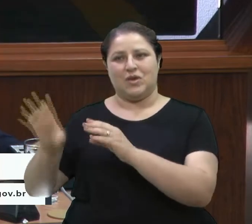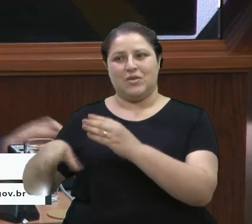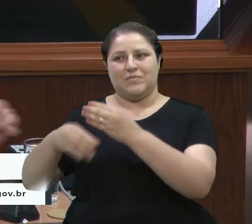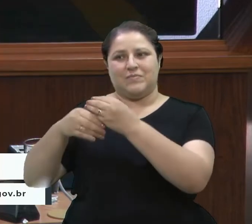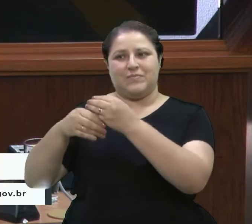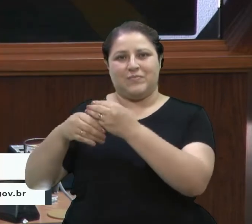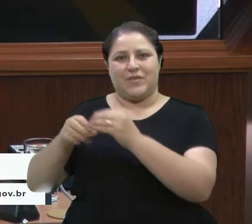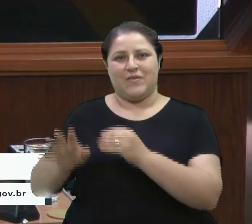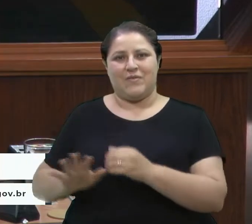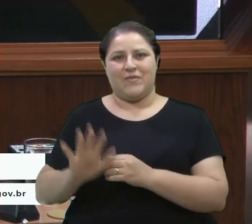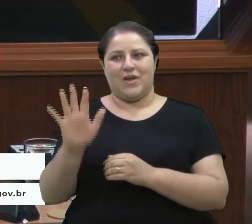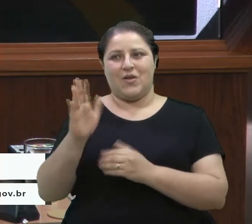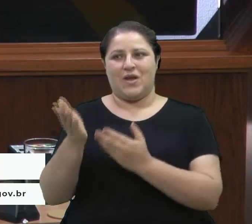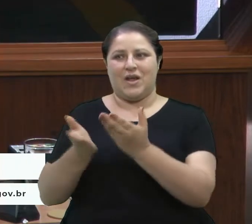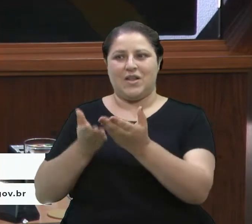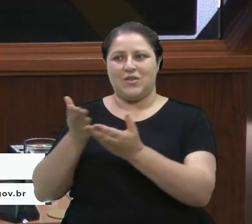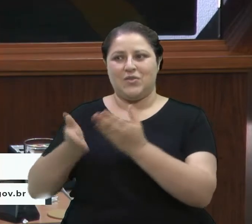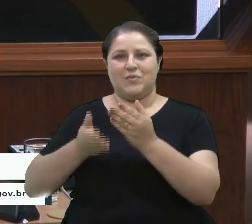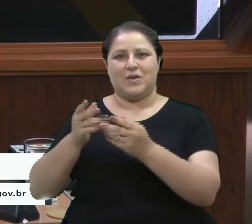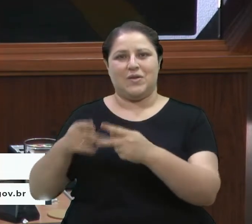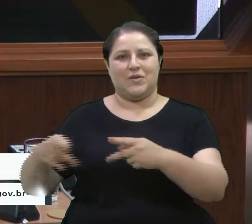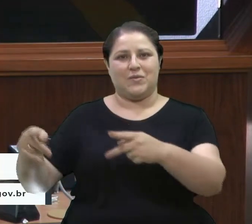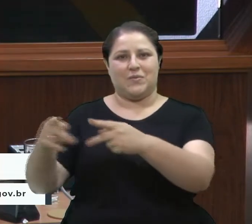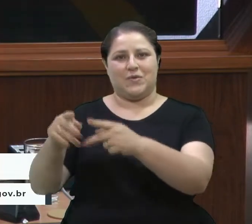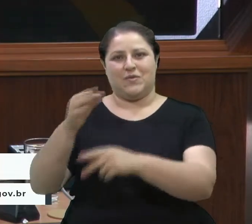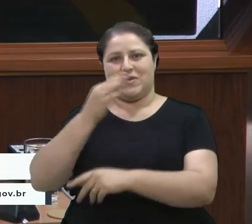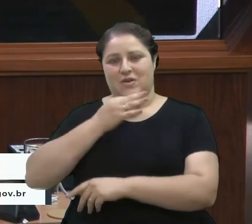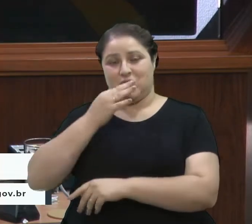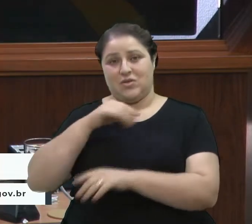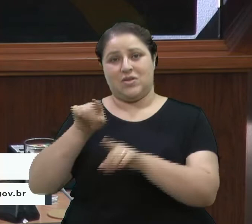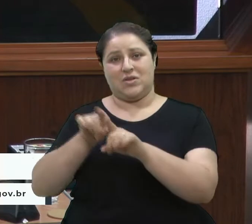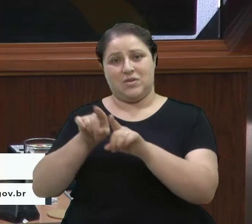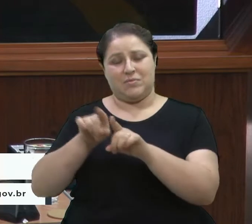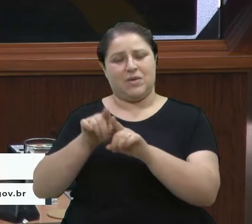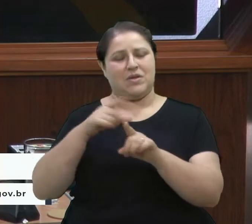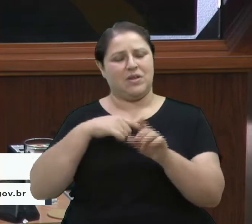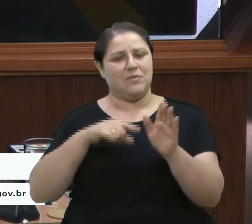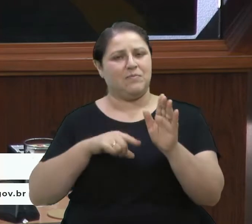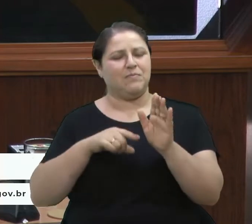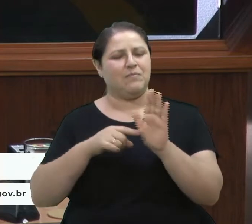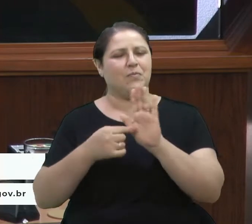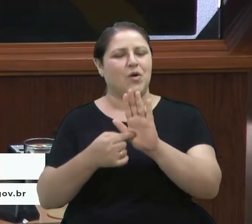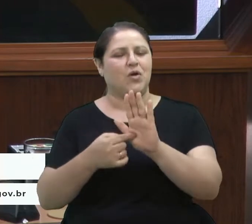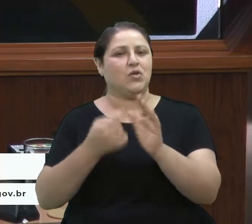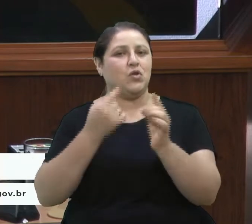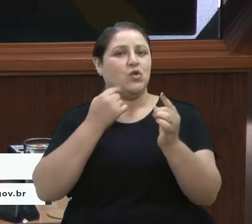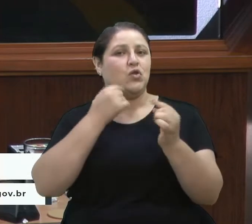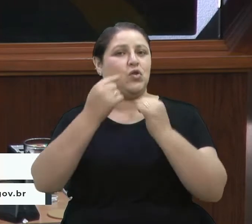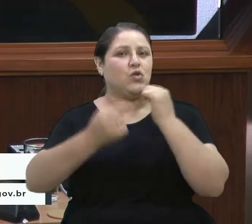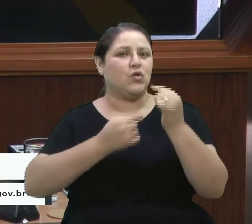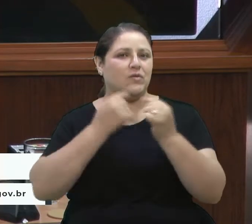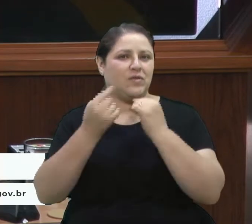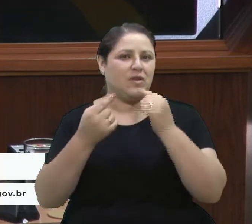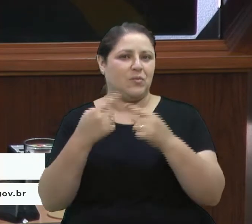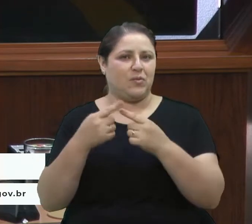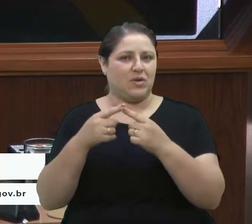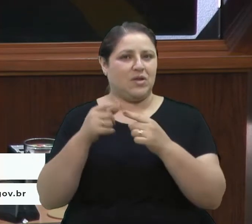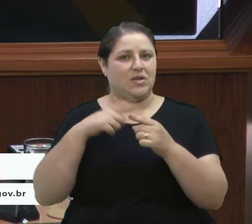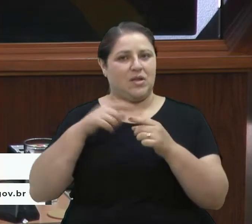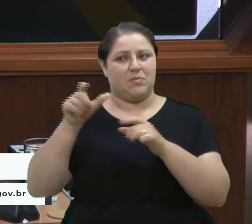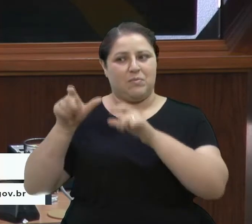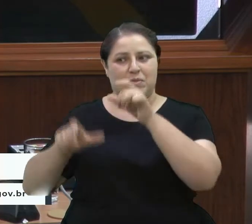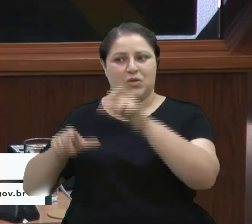atendimento da população caxiense. E também deixo uma dúvida, porque tem vereadores,